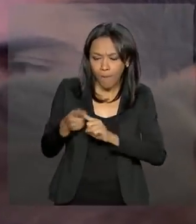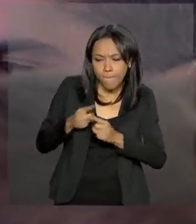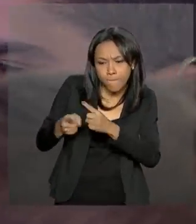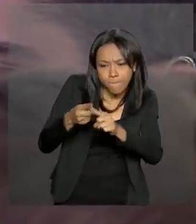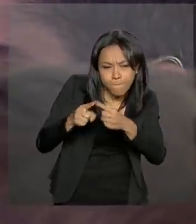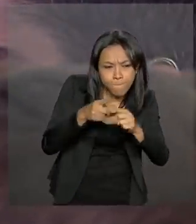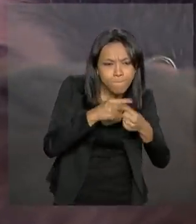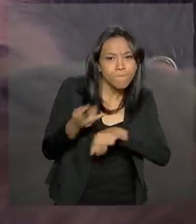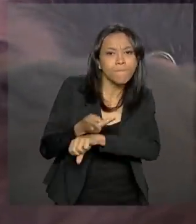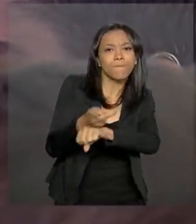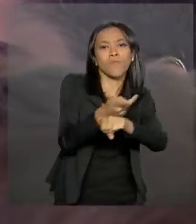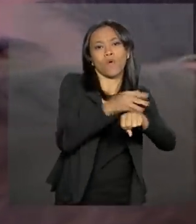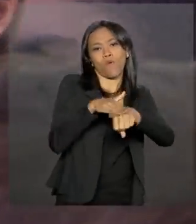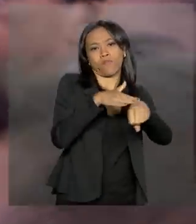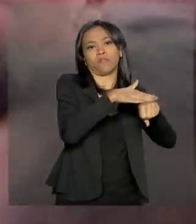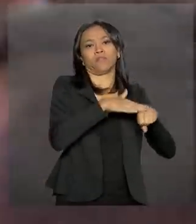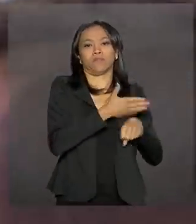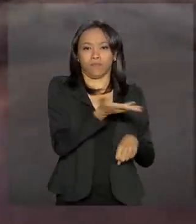aproximando do Parlamento brasileiro.